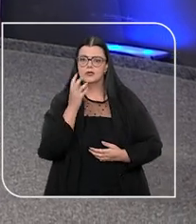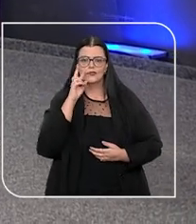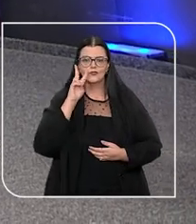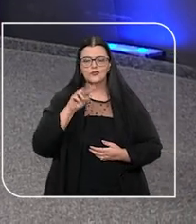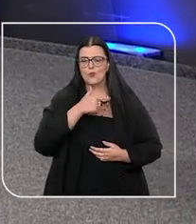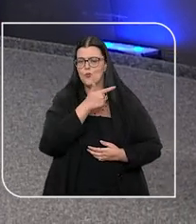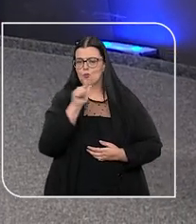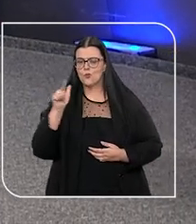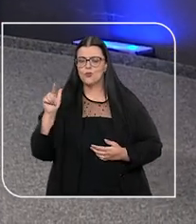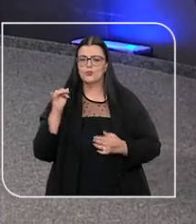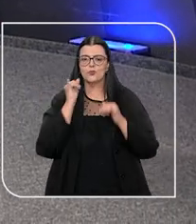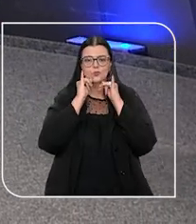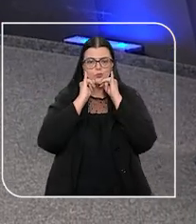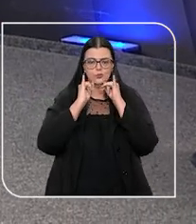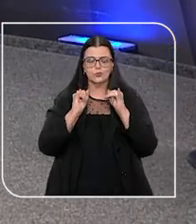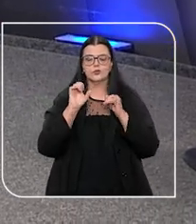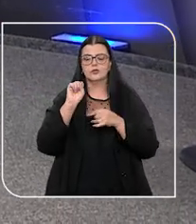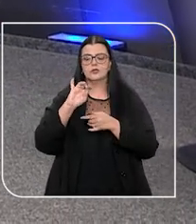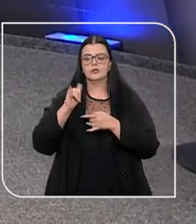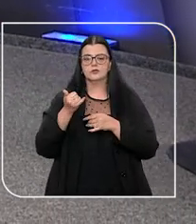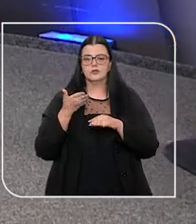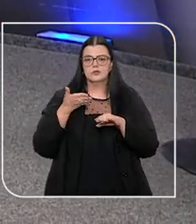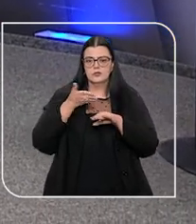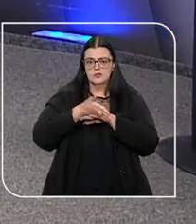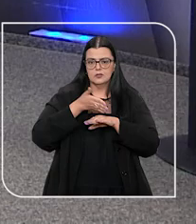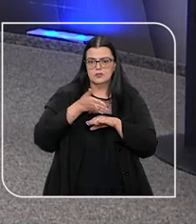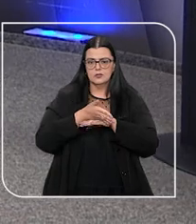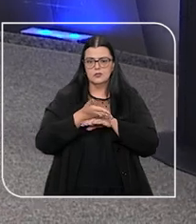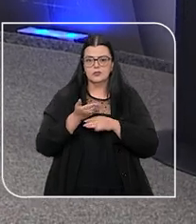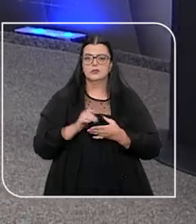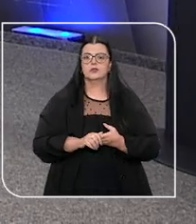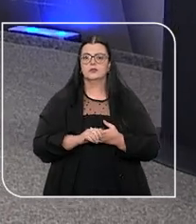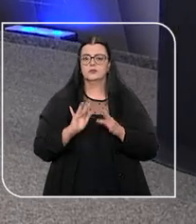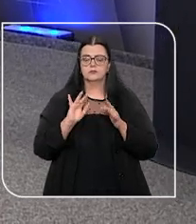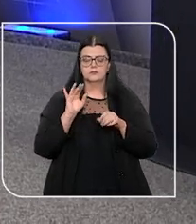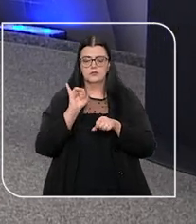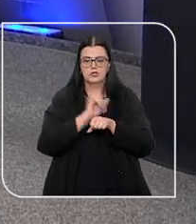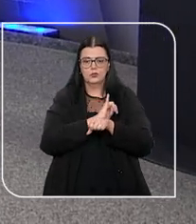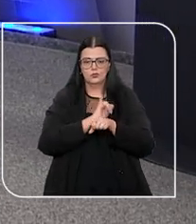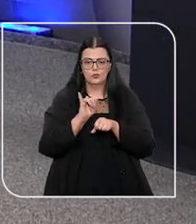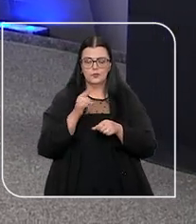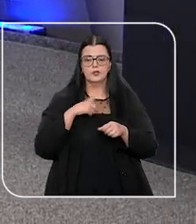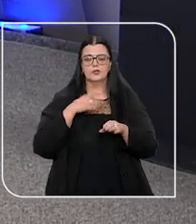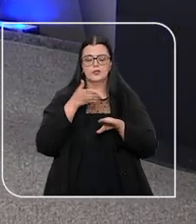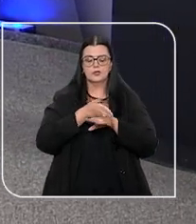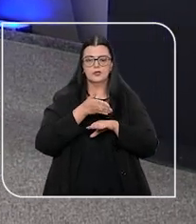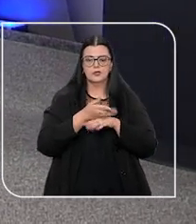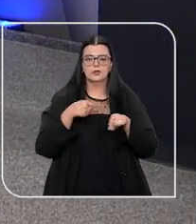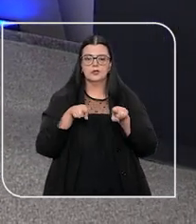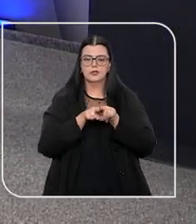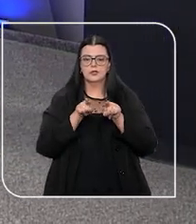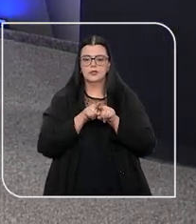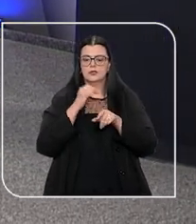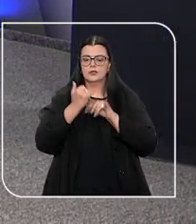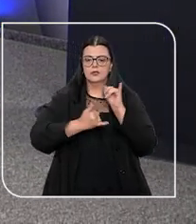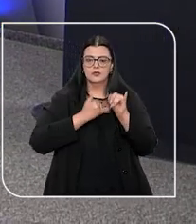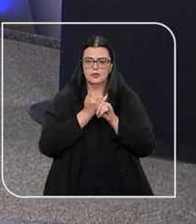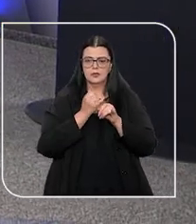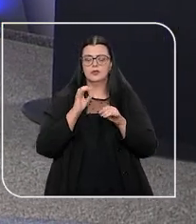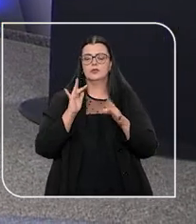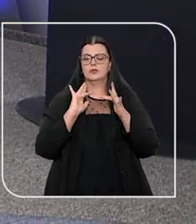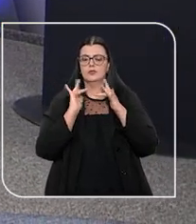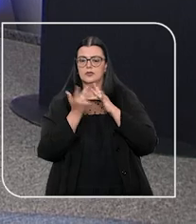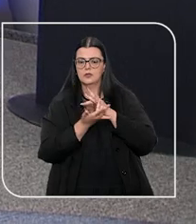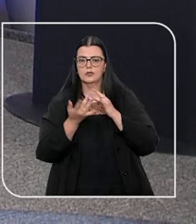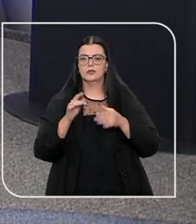conferir outras notícias do STJ, é só entrar no nosso canal no YouTube. Acesse também o site oficial, as redes